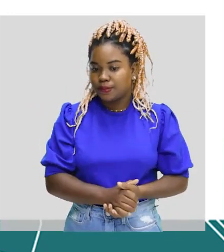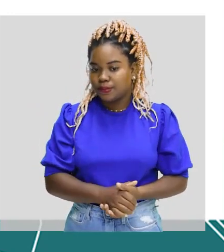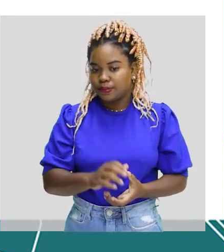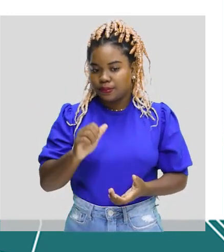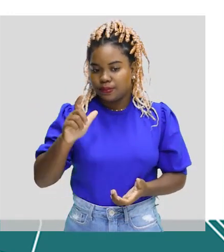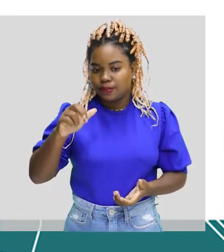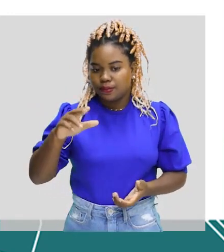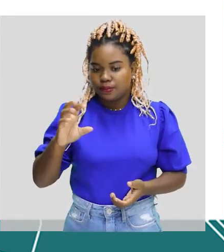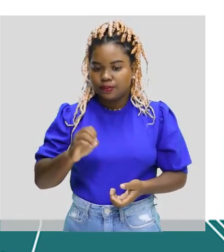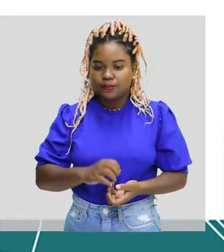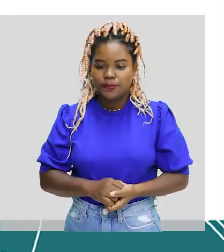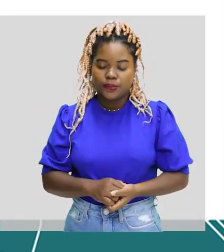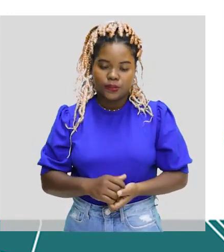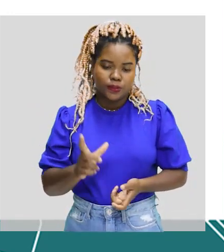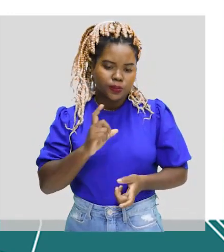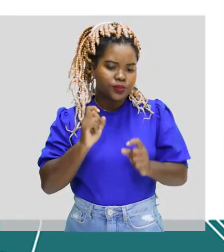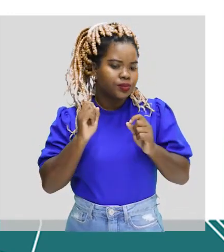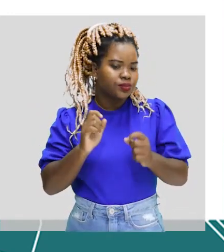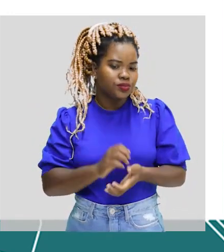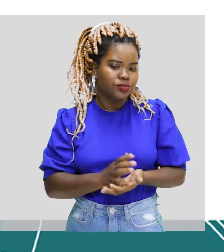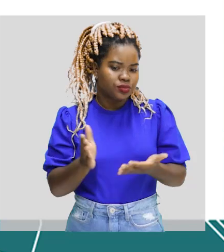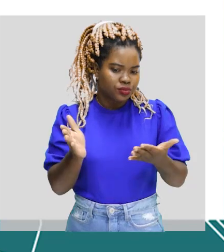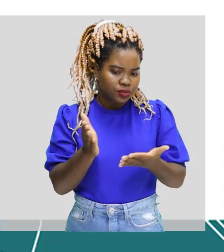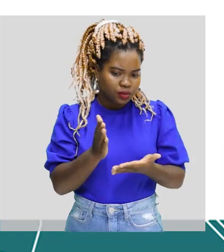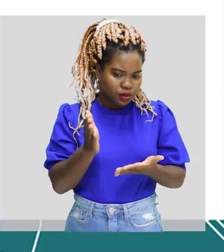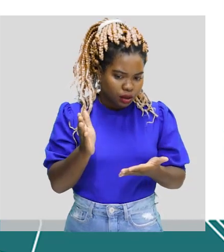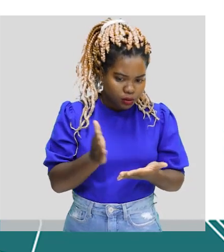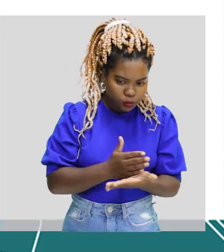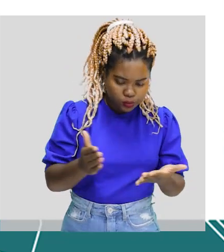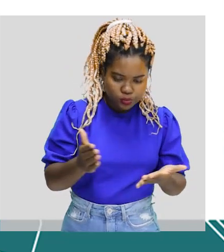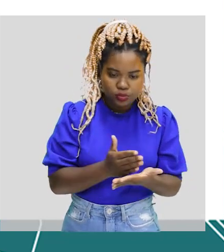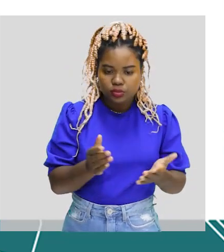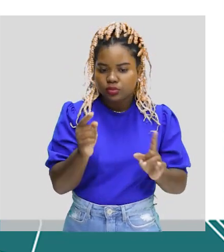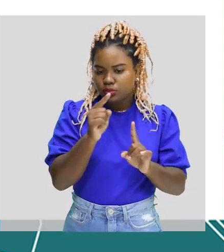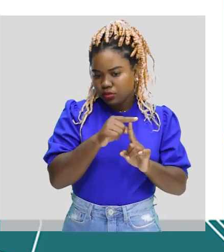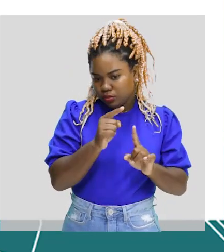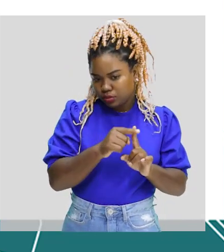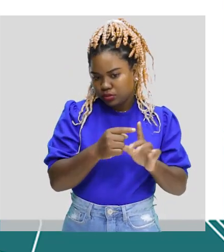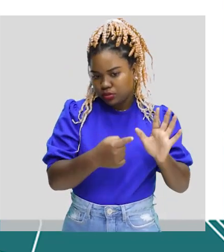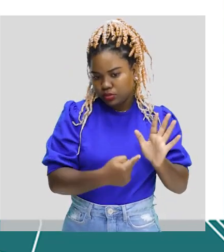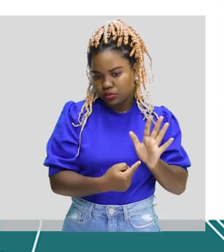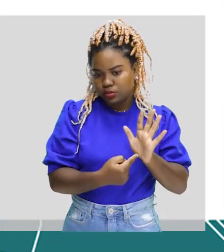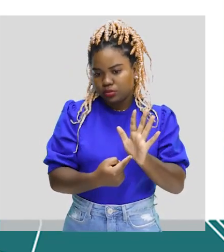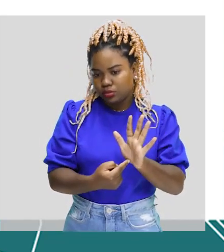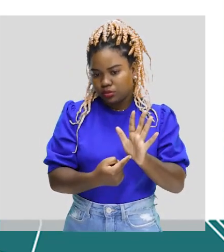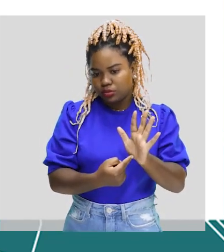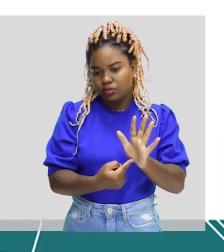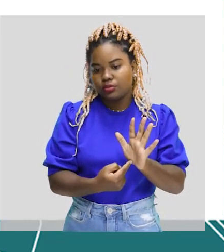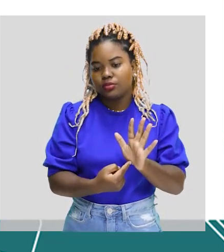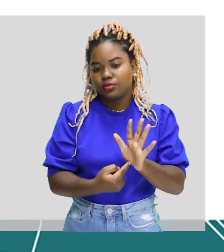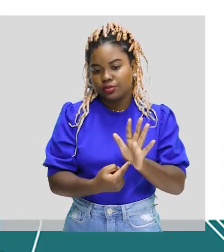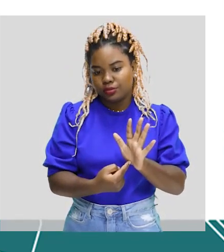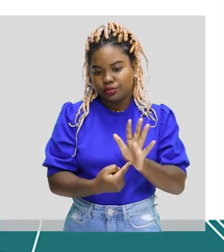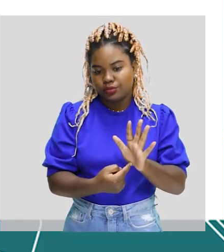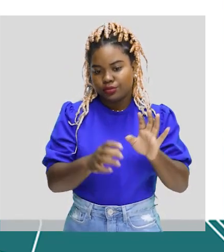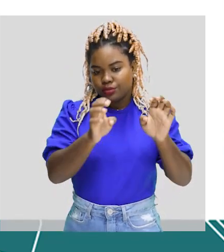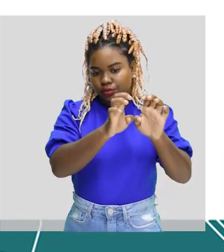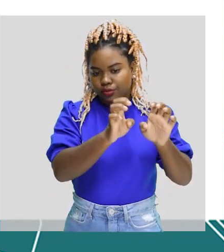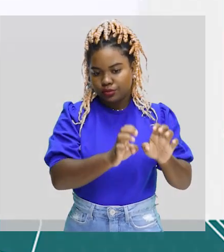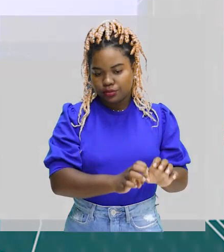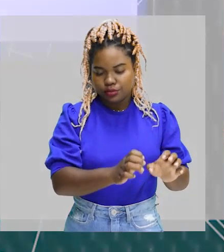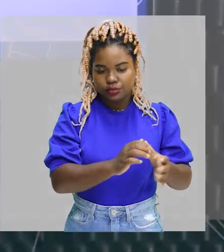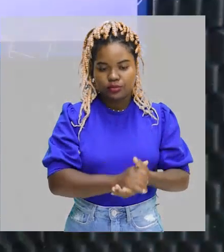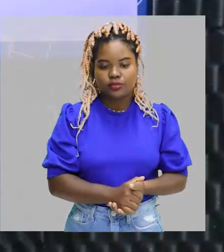alcanos. Então, nós temos algumas formas, turma, de representar a estrutura, as